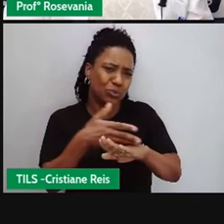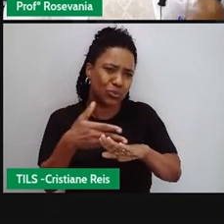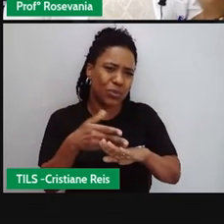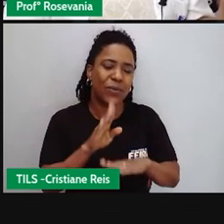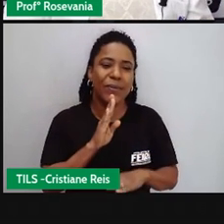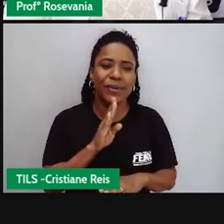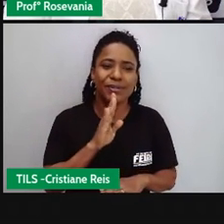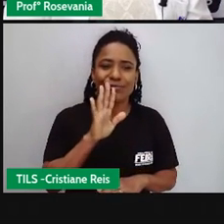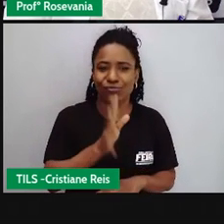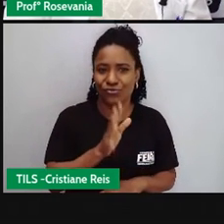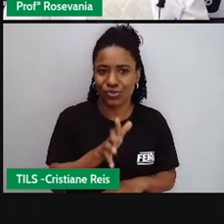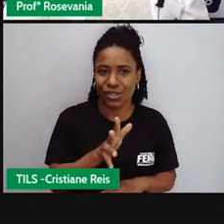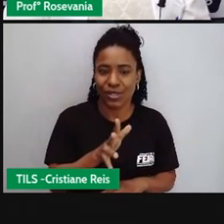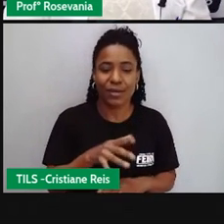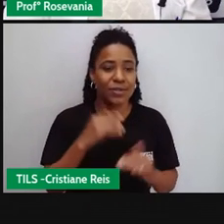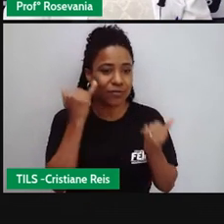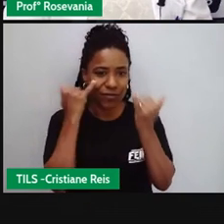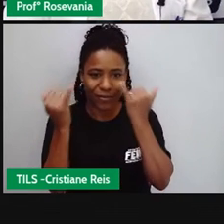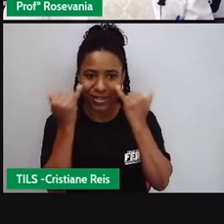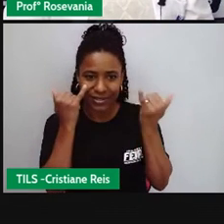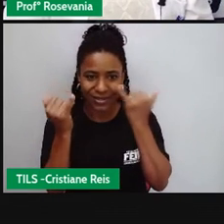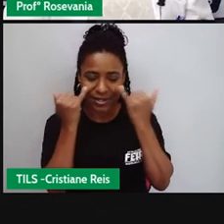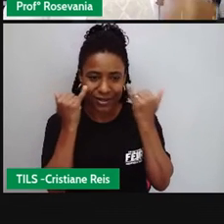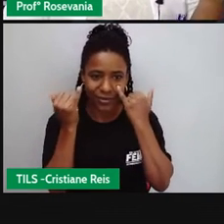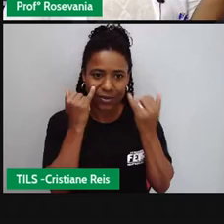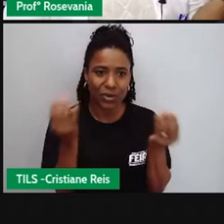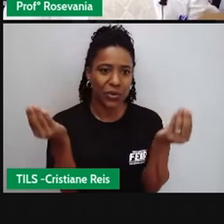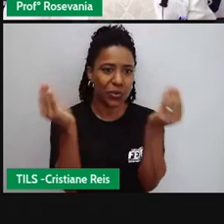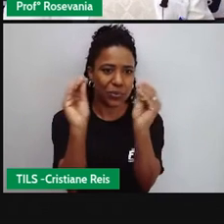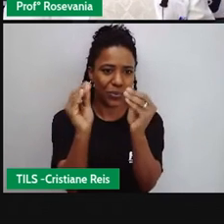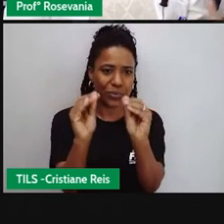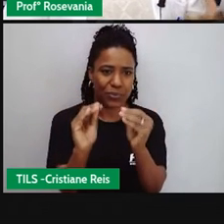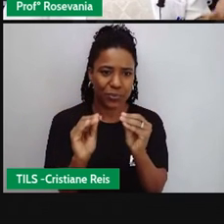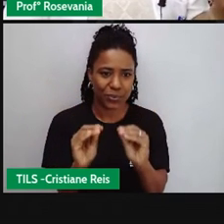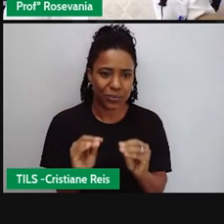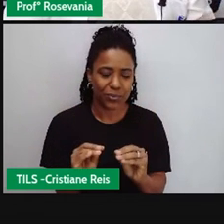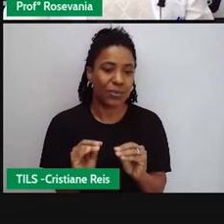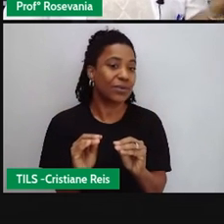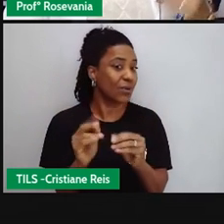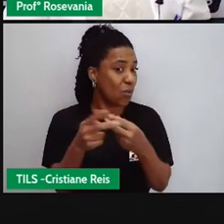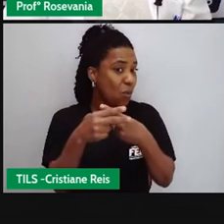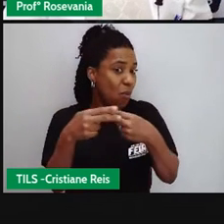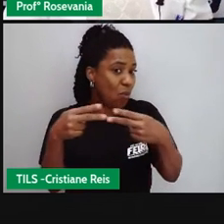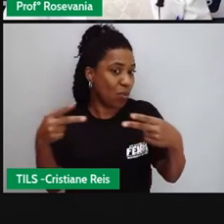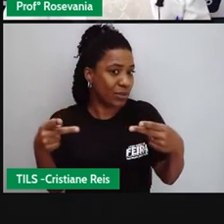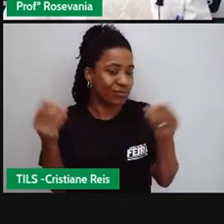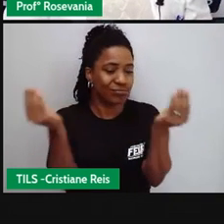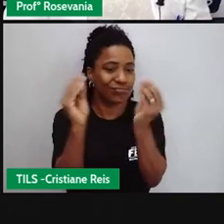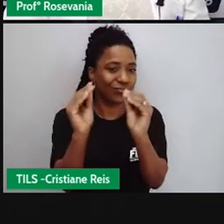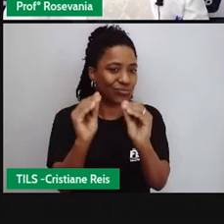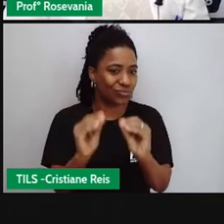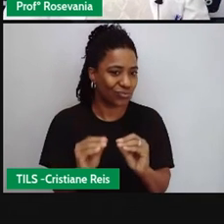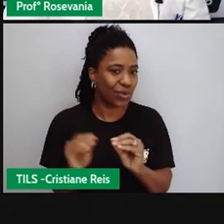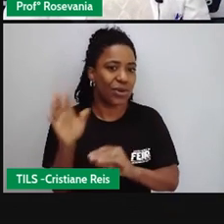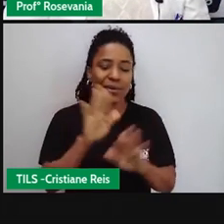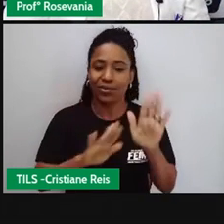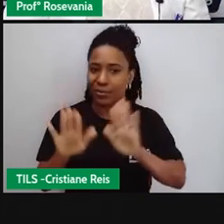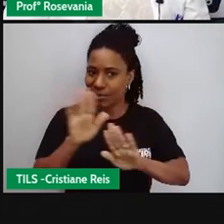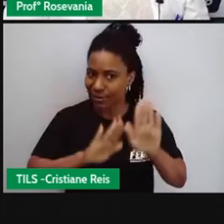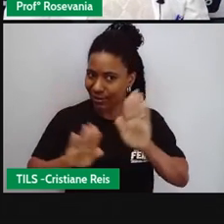precisava daquele tanto todo de informação que você ia colocar ou clicar naquele tanto de coisa para você chegar até na informação que está,